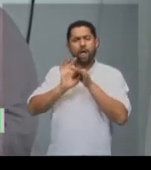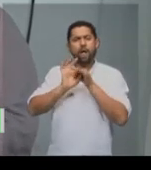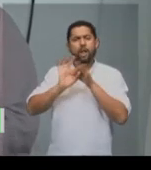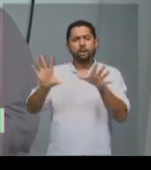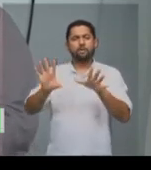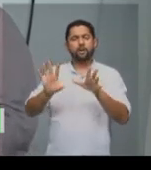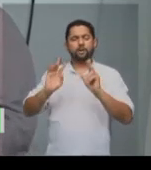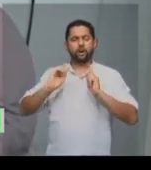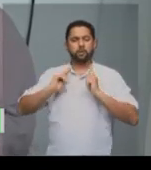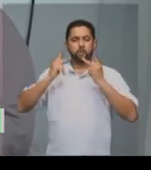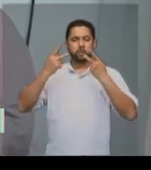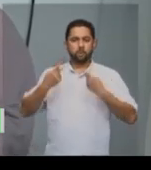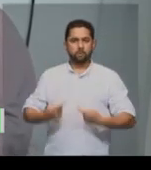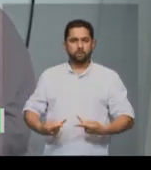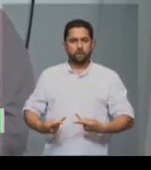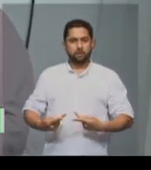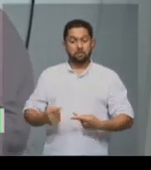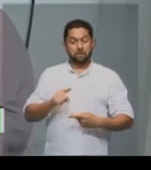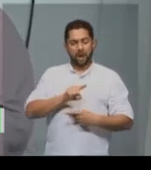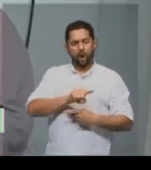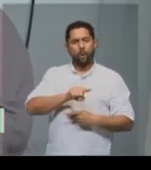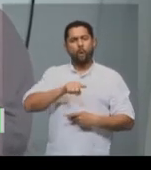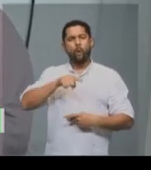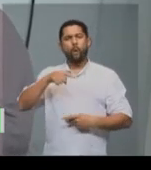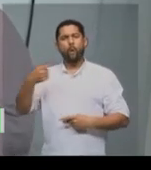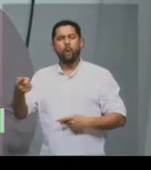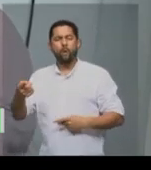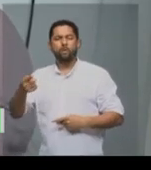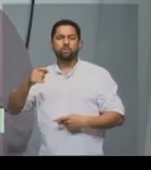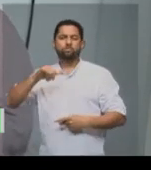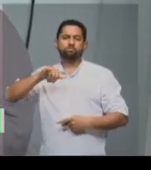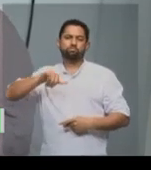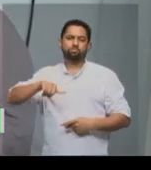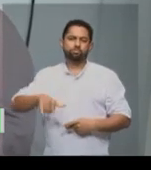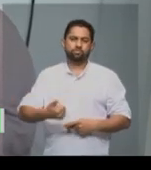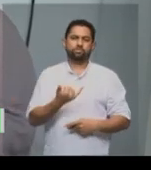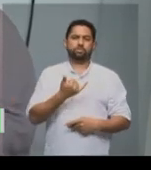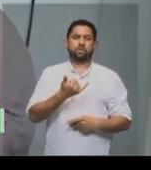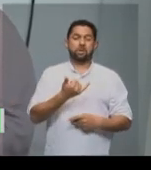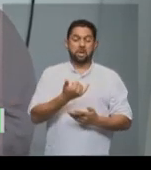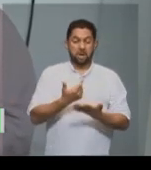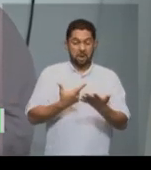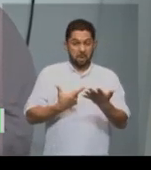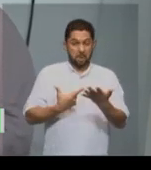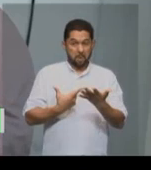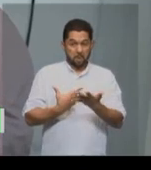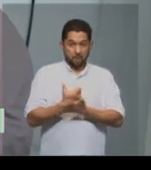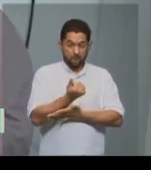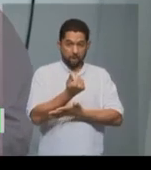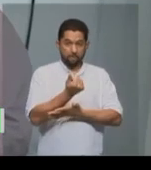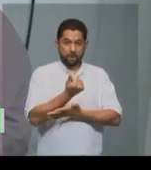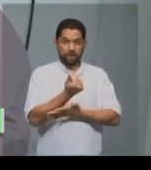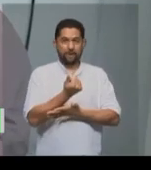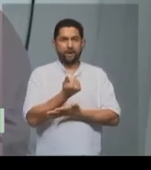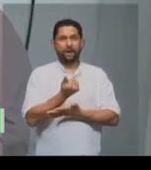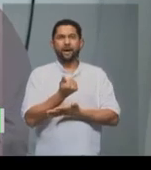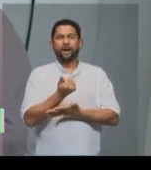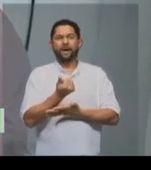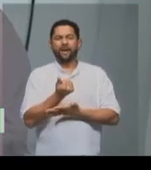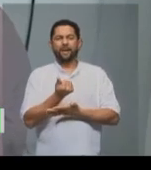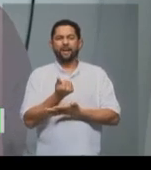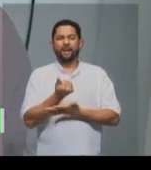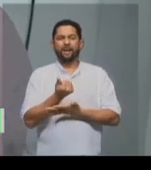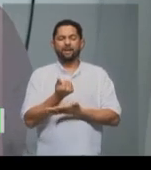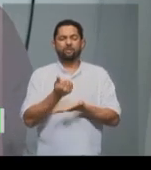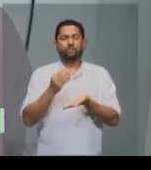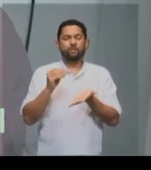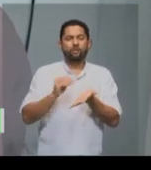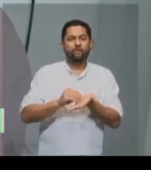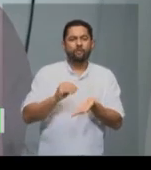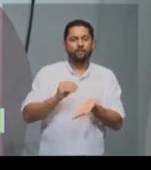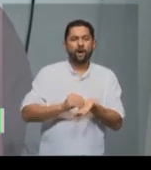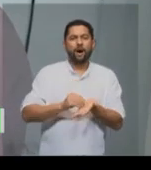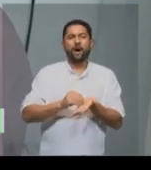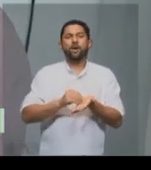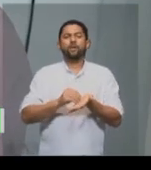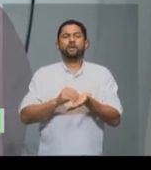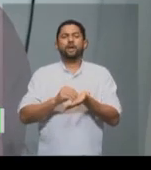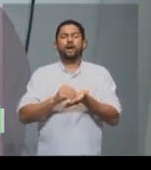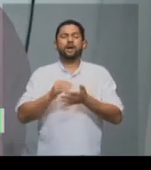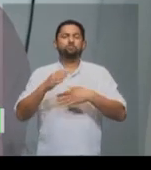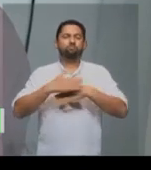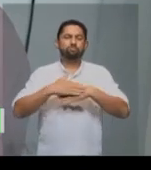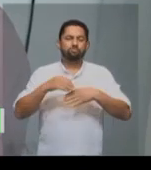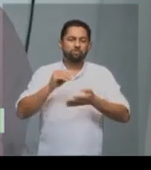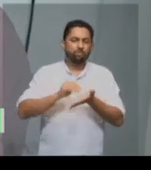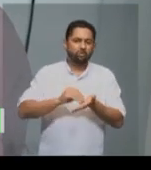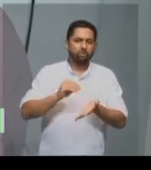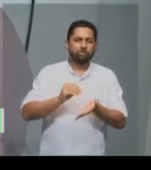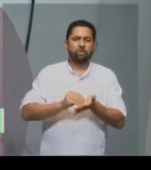para que outros seres humanos que os compram de uma forma até desumana e colocam